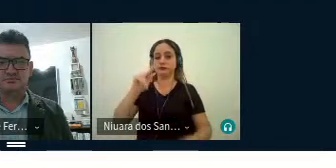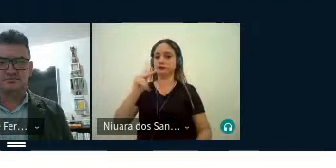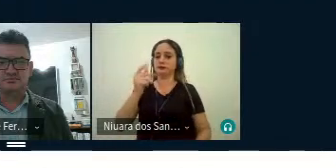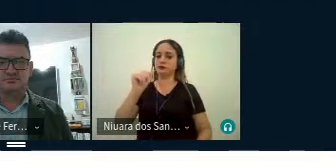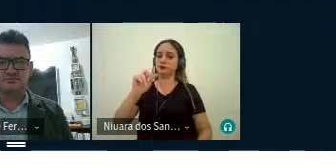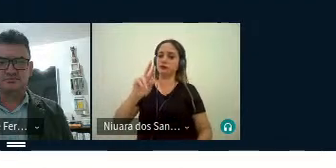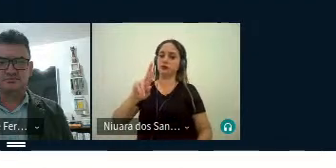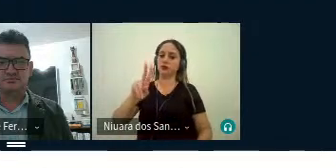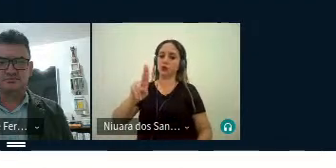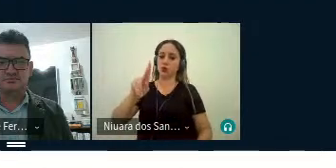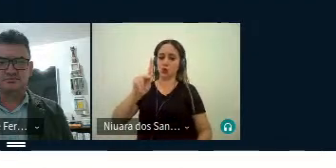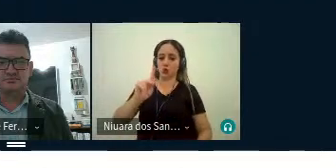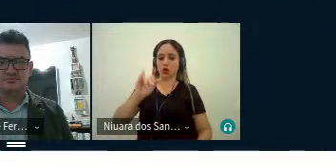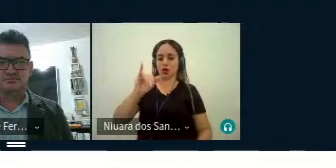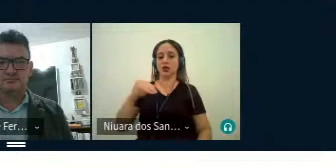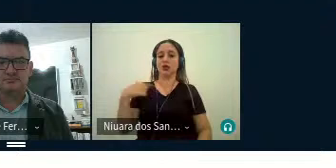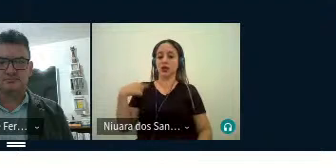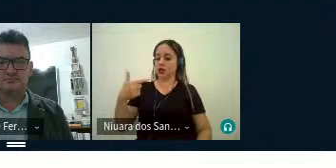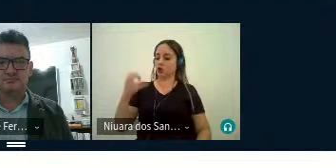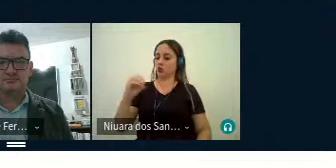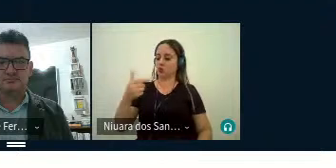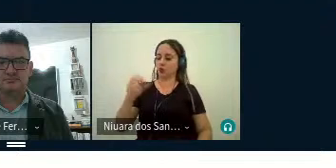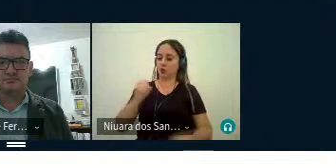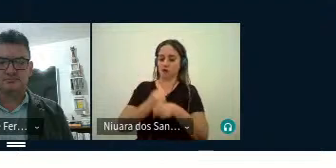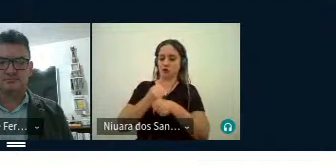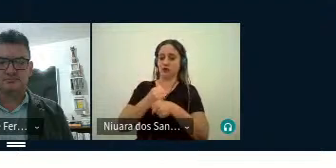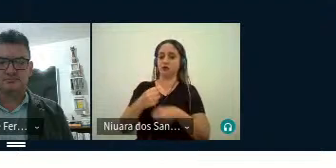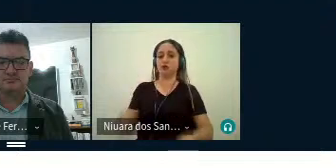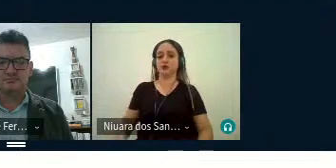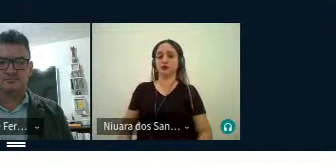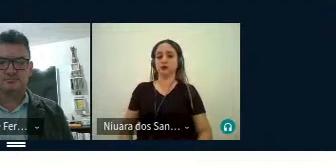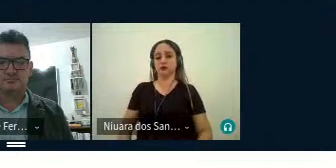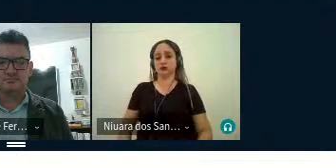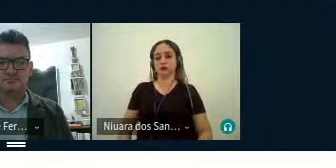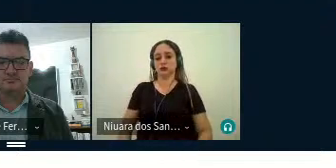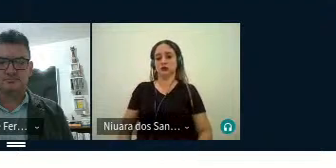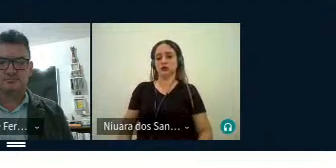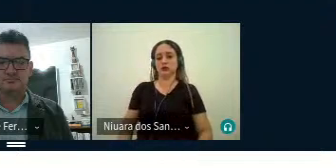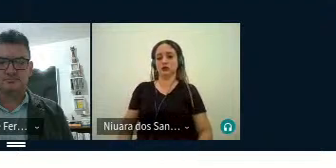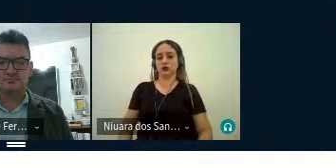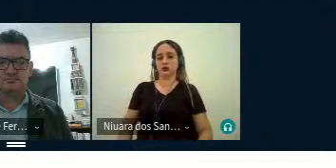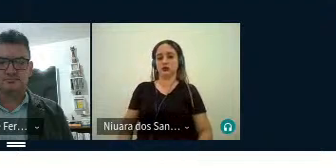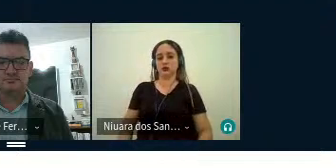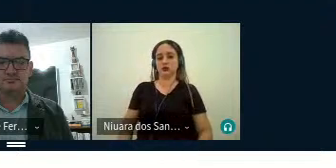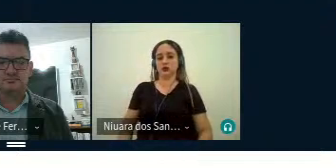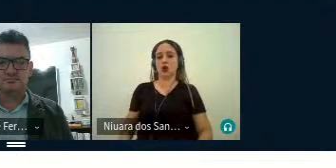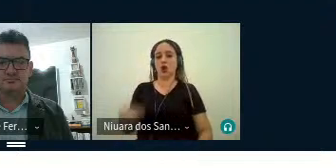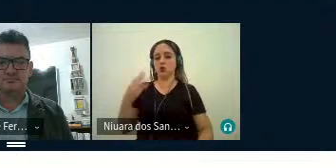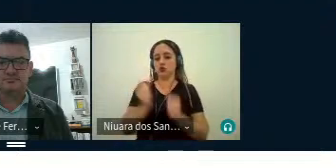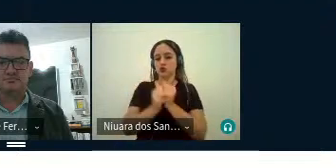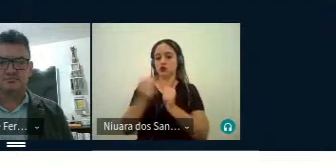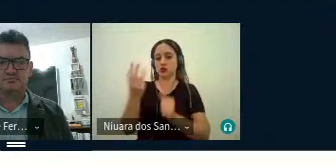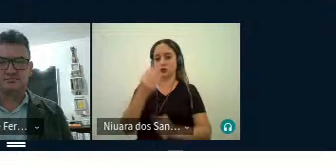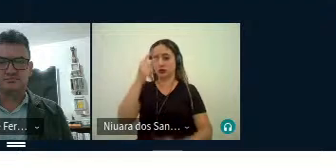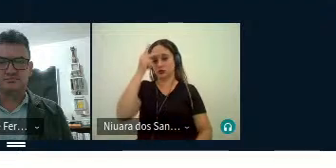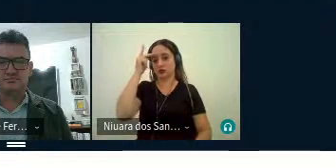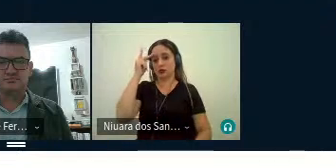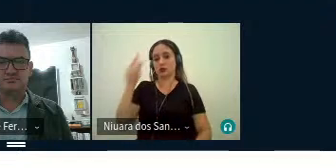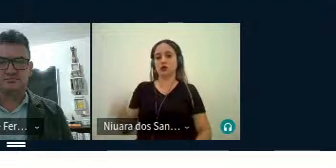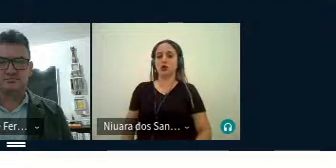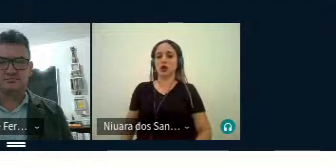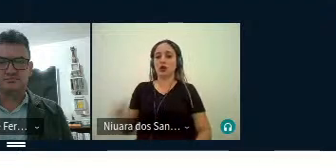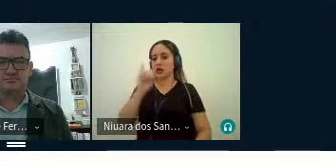Murakami, em 2020, com Lika Hashimoto e Wagner Barros Teixeira. Casuros da Imagem,